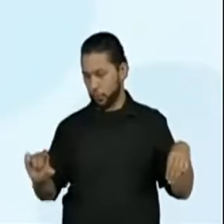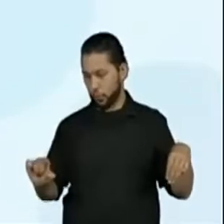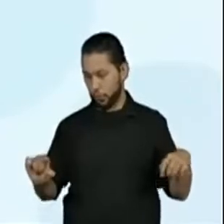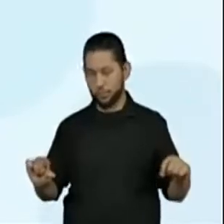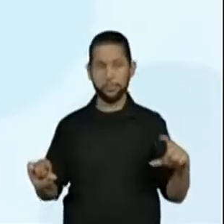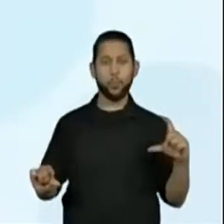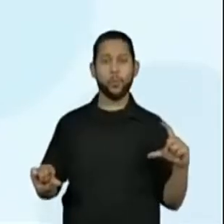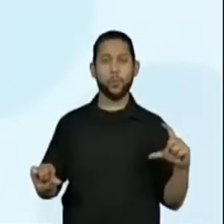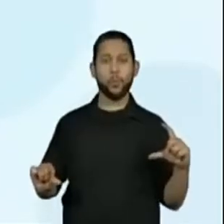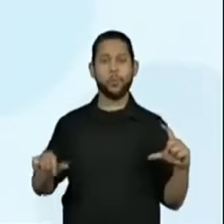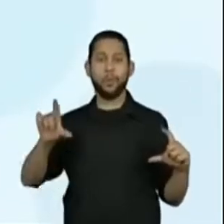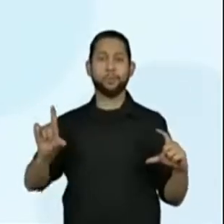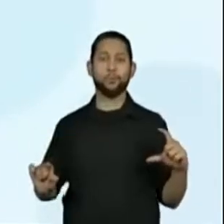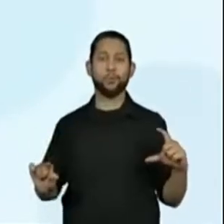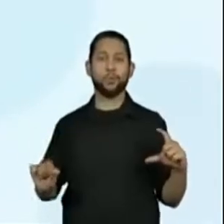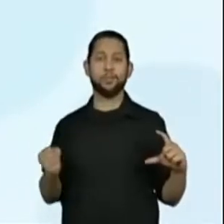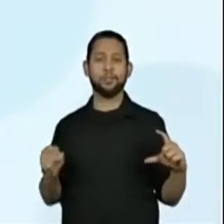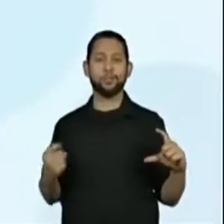metro.